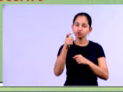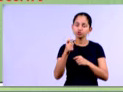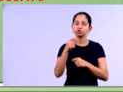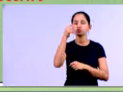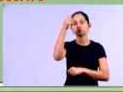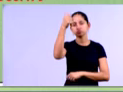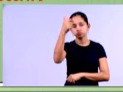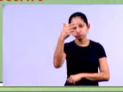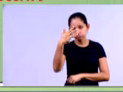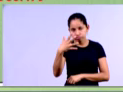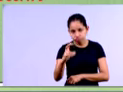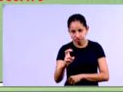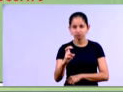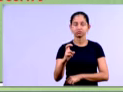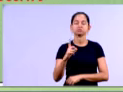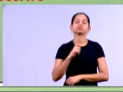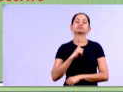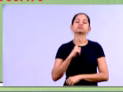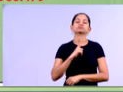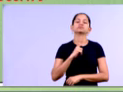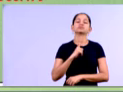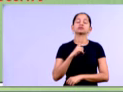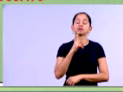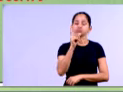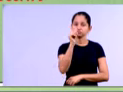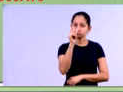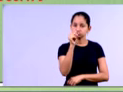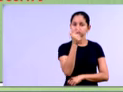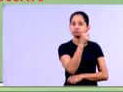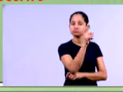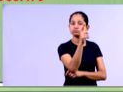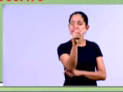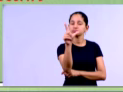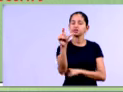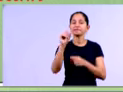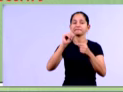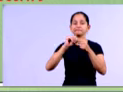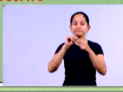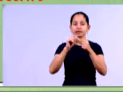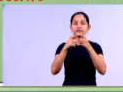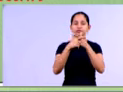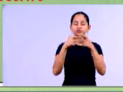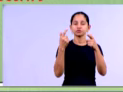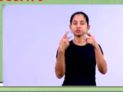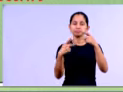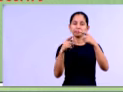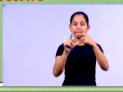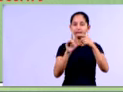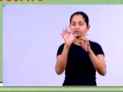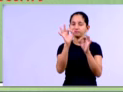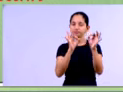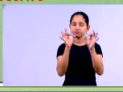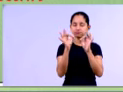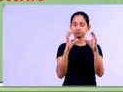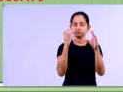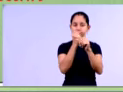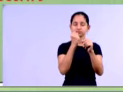O X5, é capital de terceiros, né, dividido pelo PL, que vai te dar um